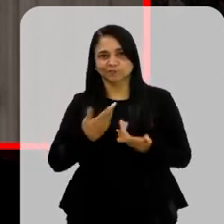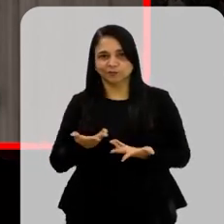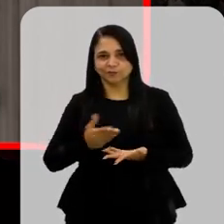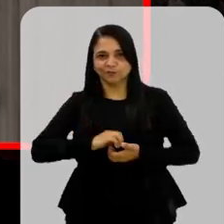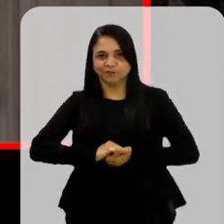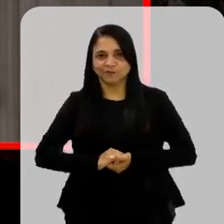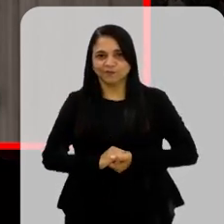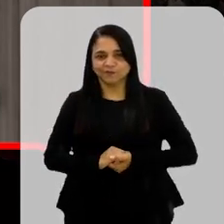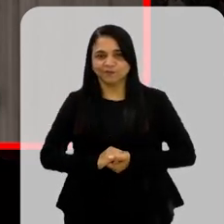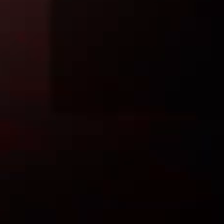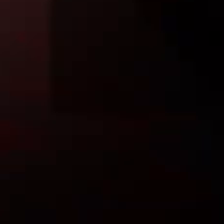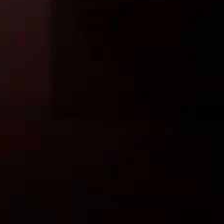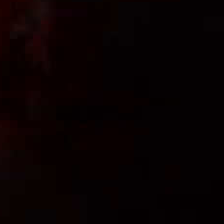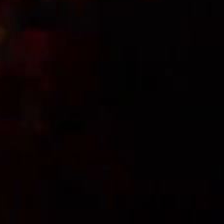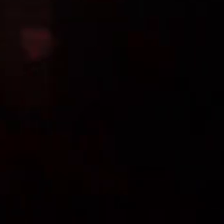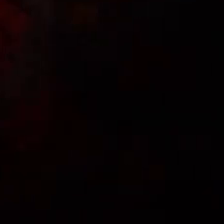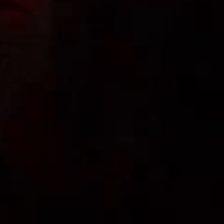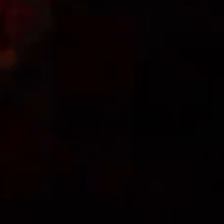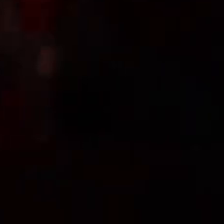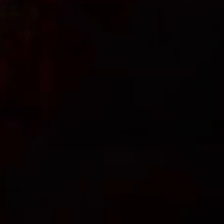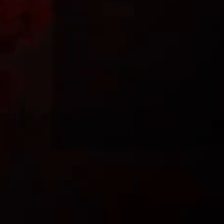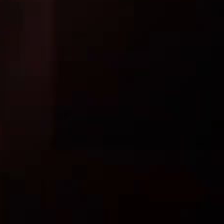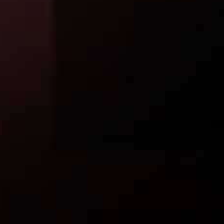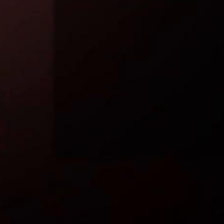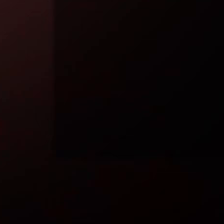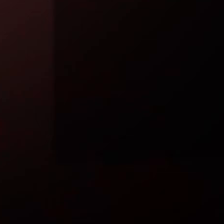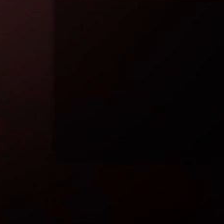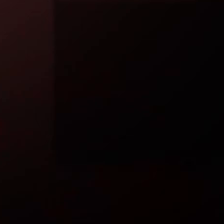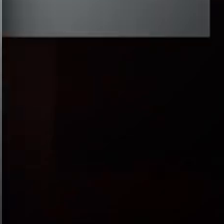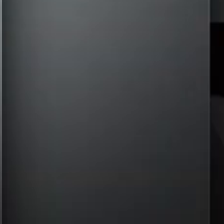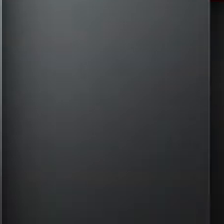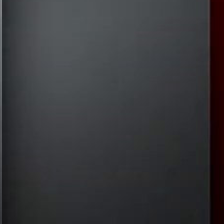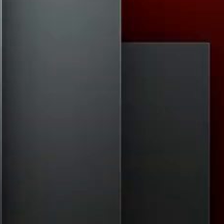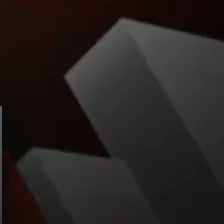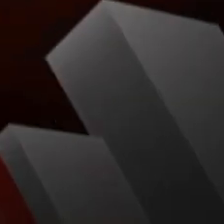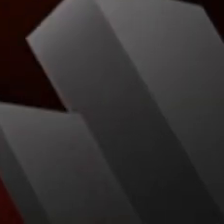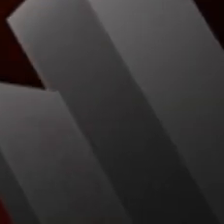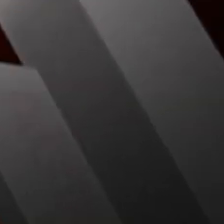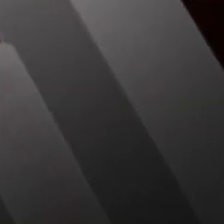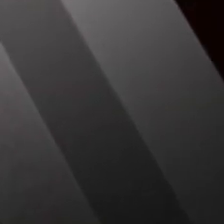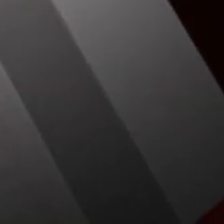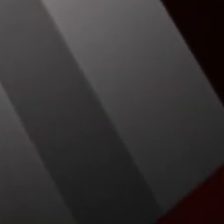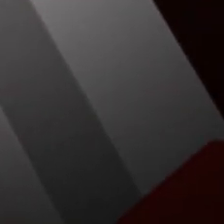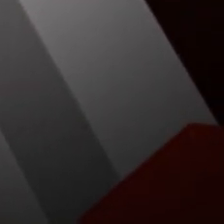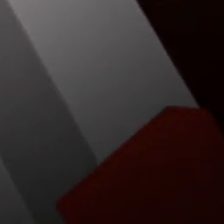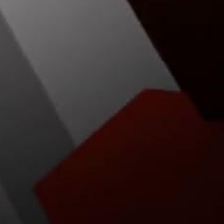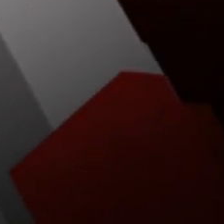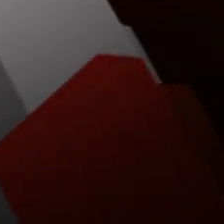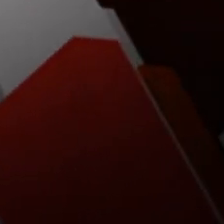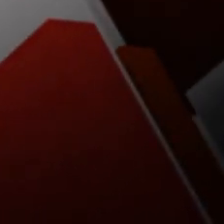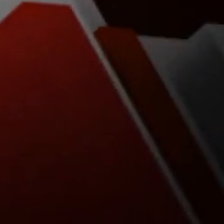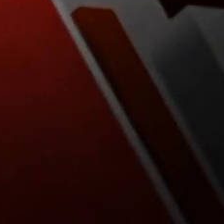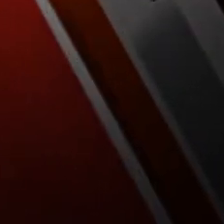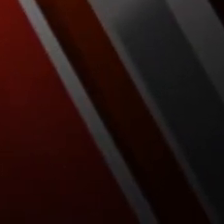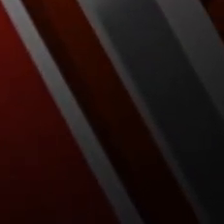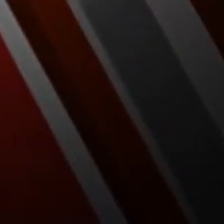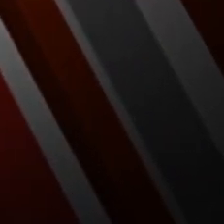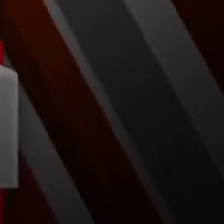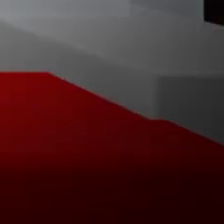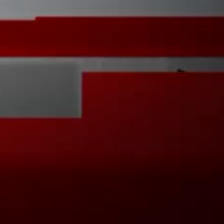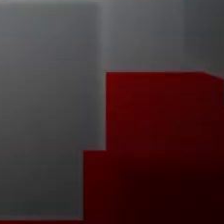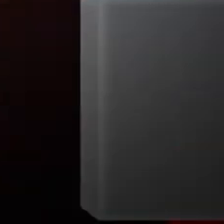Volta já Música Música Música Música Música